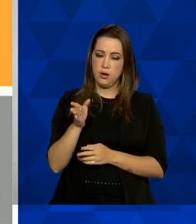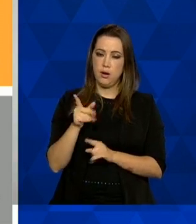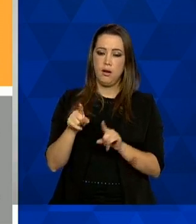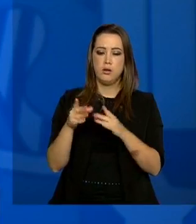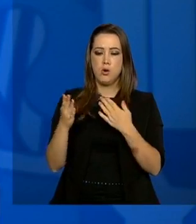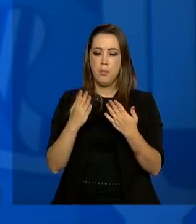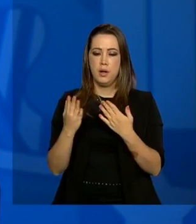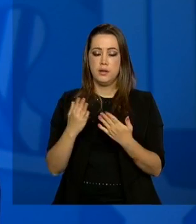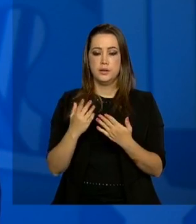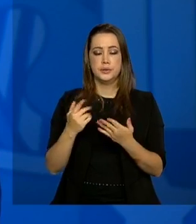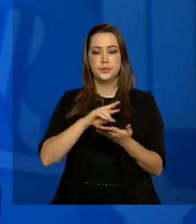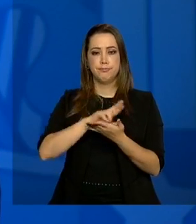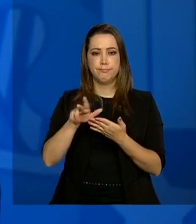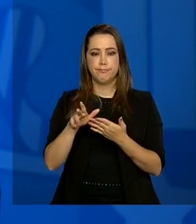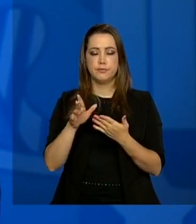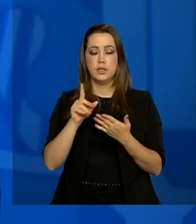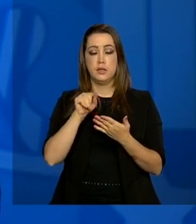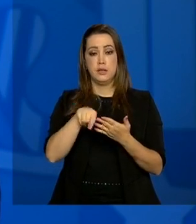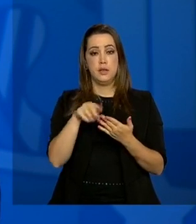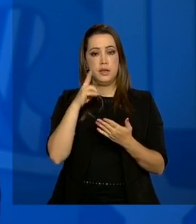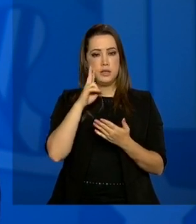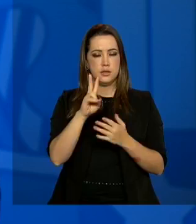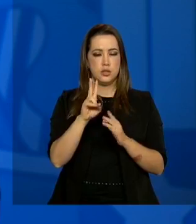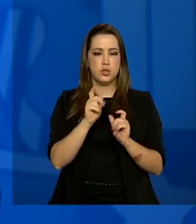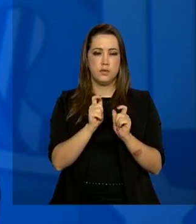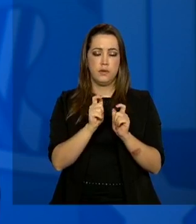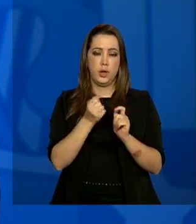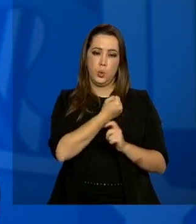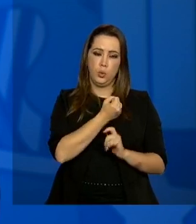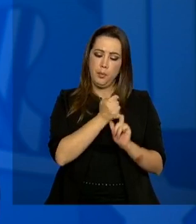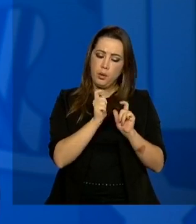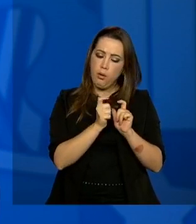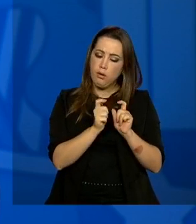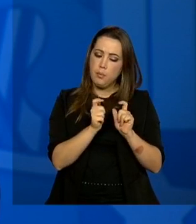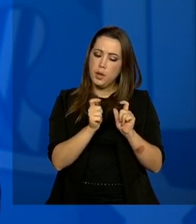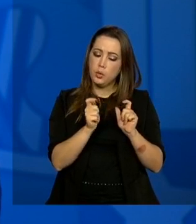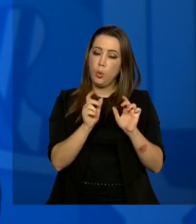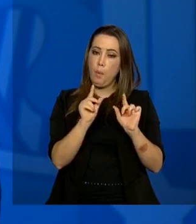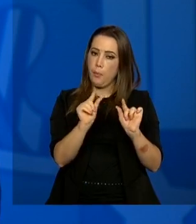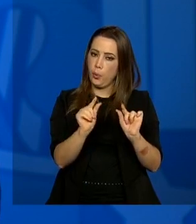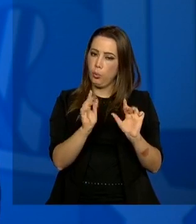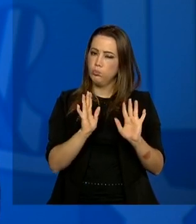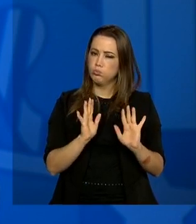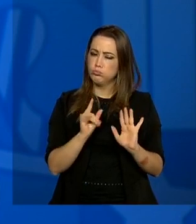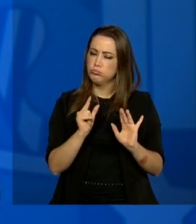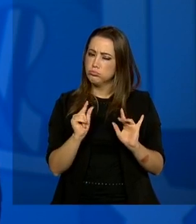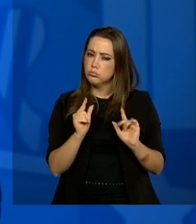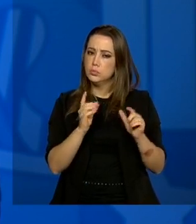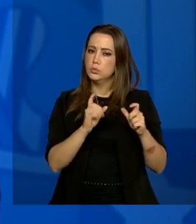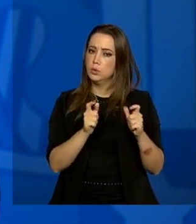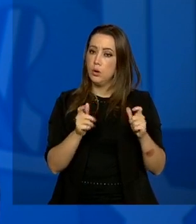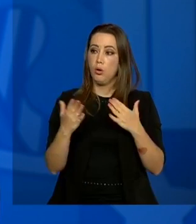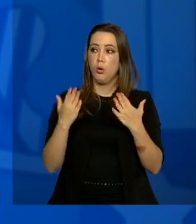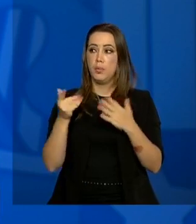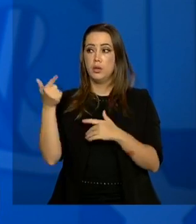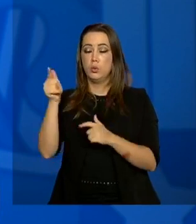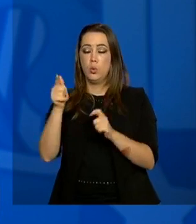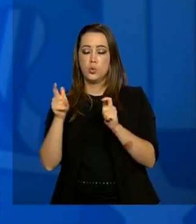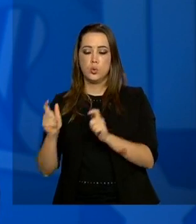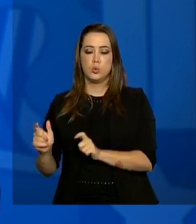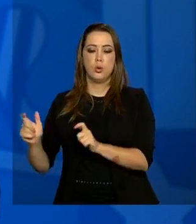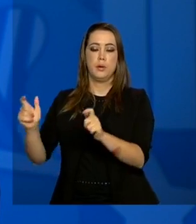milhão de habitantes. A gente percebe um pequeno aumento ainda, não muito expressivo quanto outras regiões